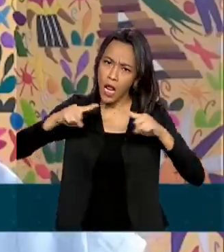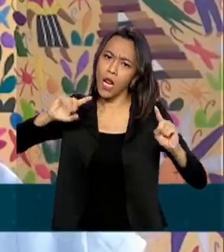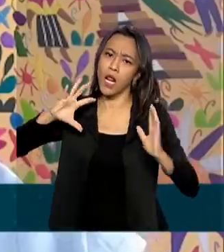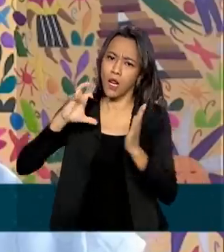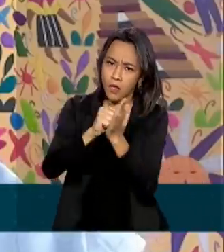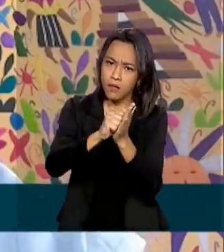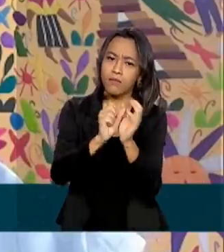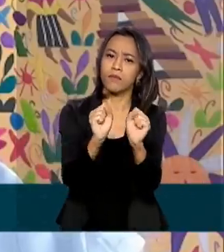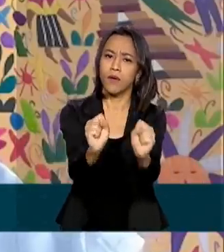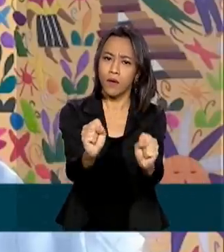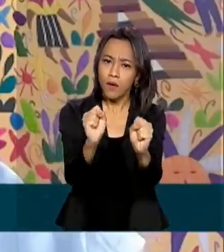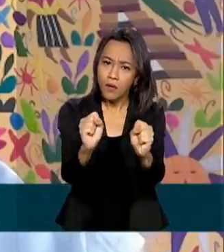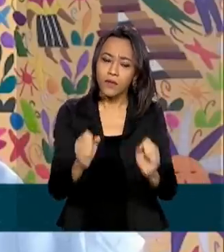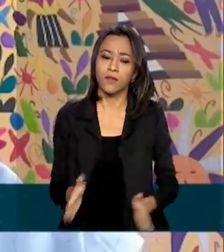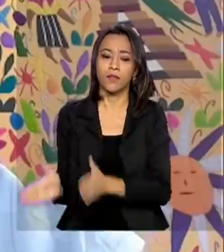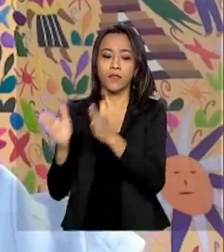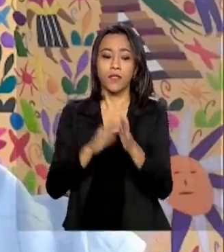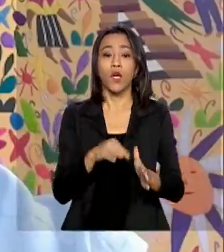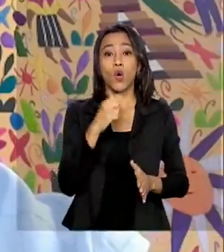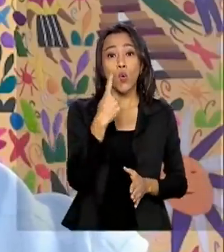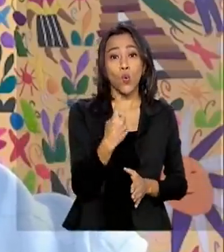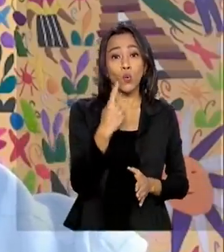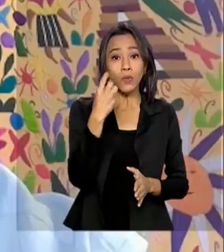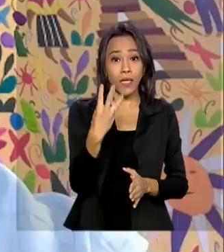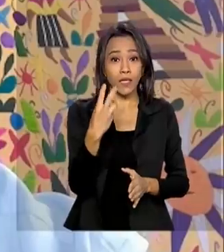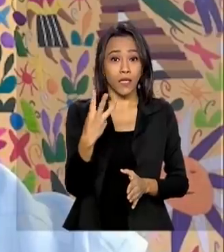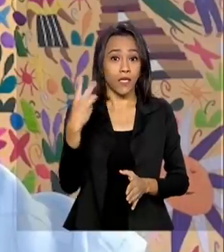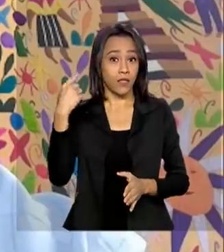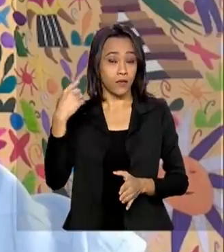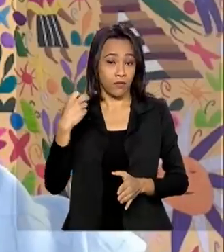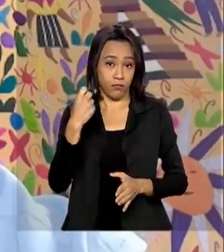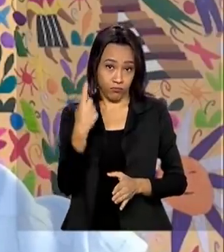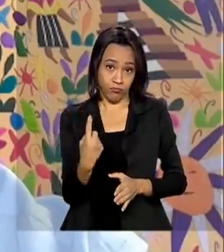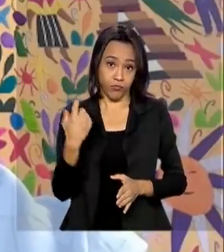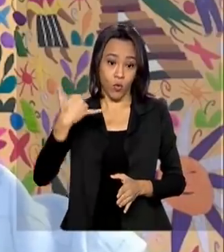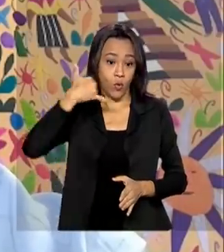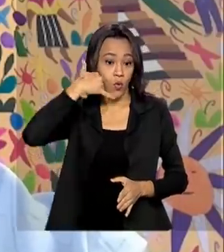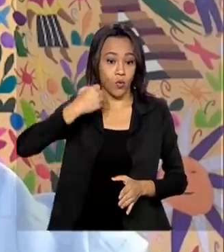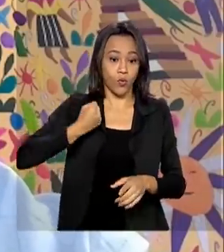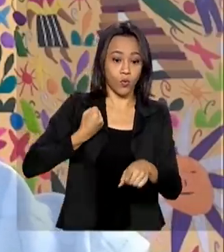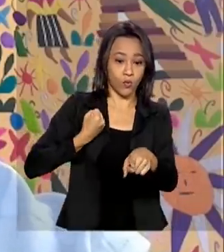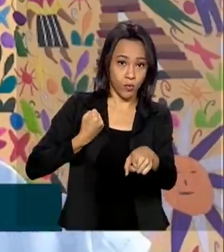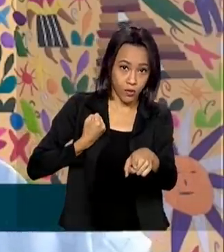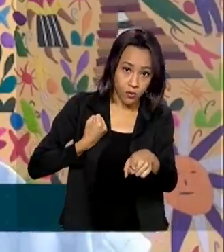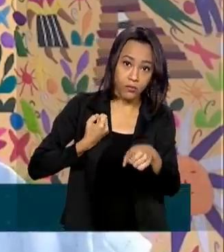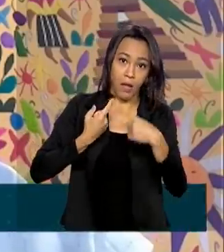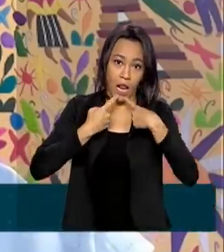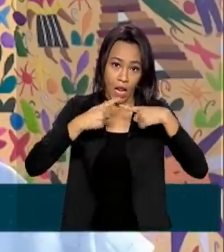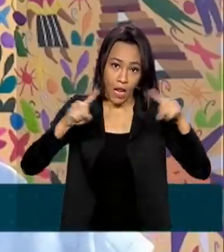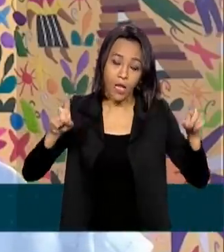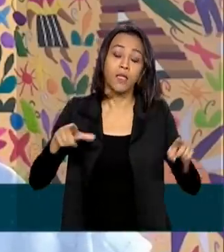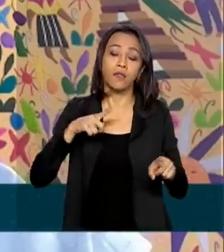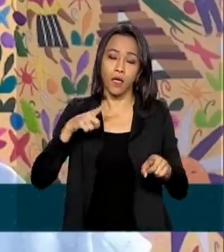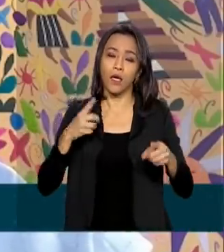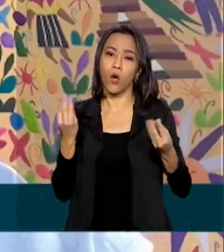O telefone da Anatel é 1331. Também é possível registrar reclamações em nosso site, E